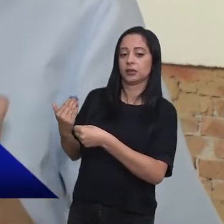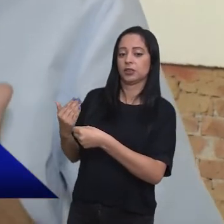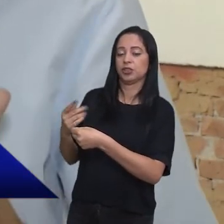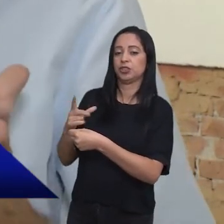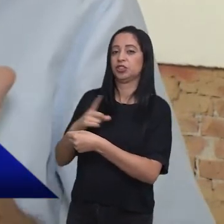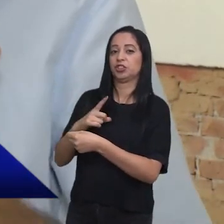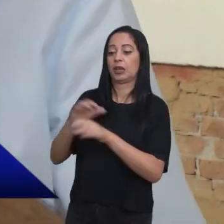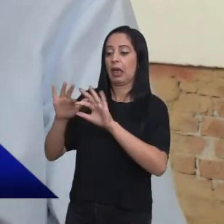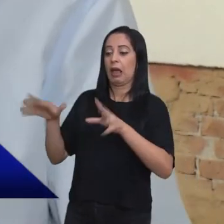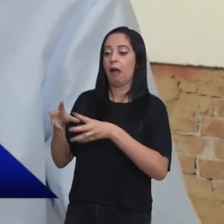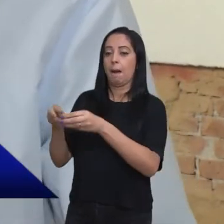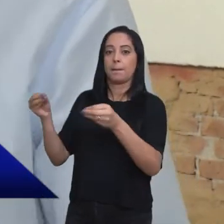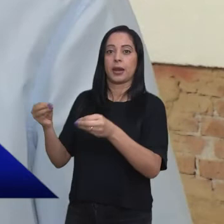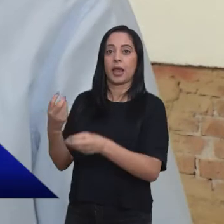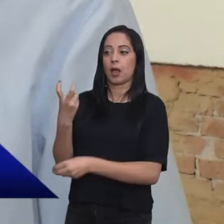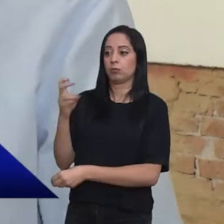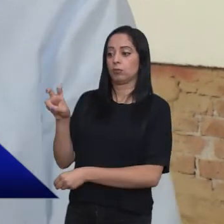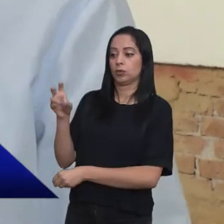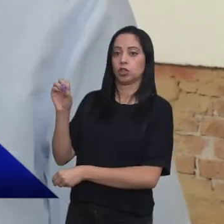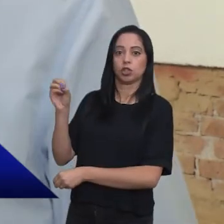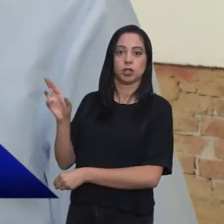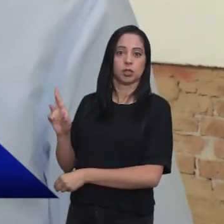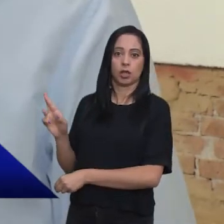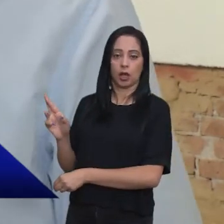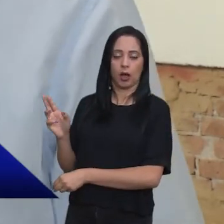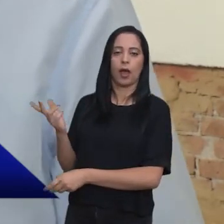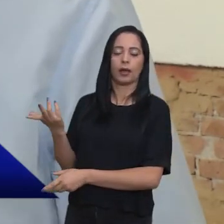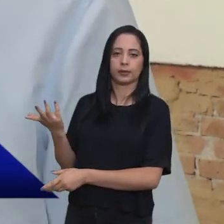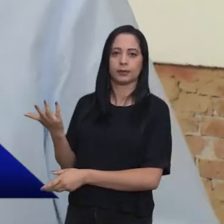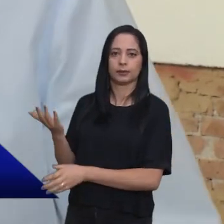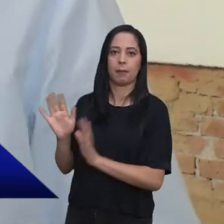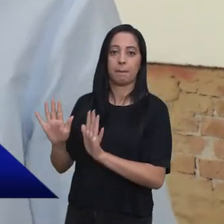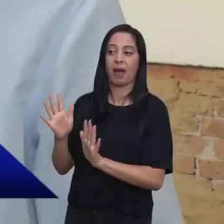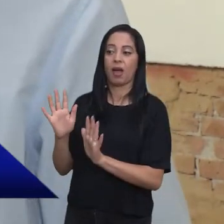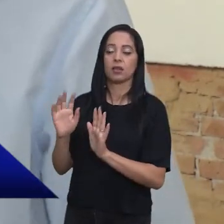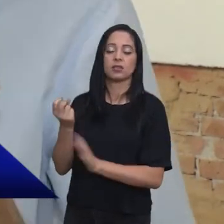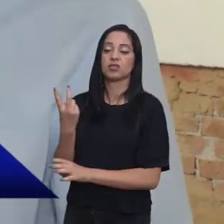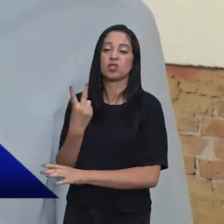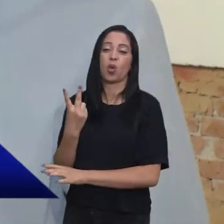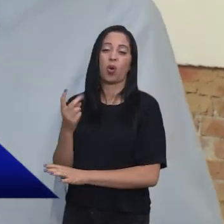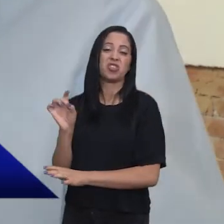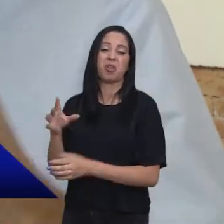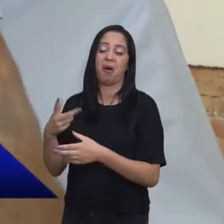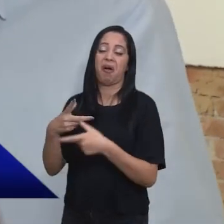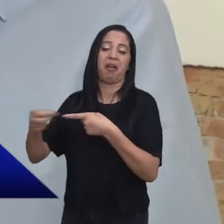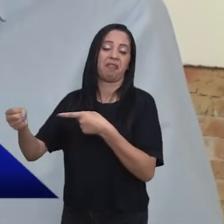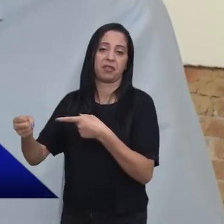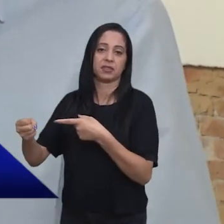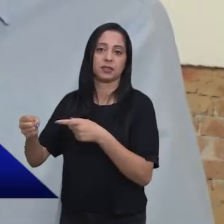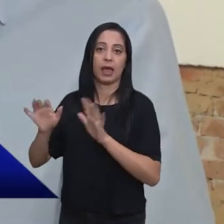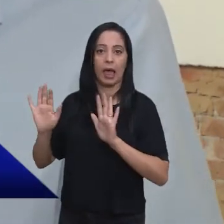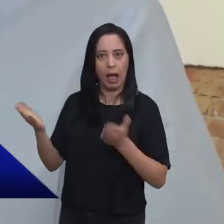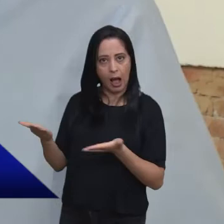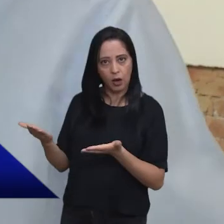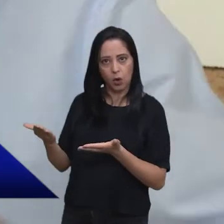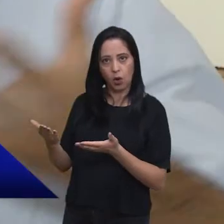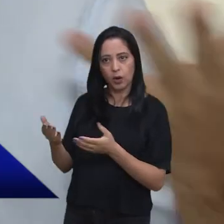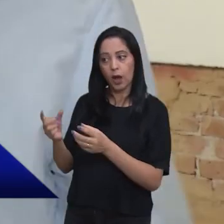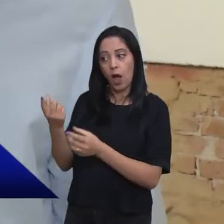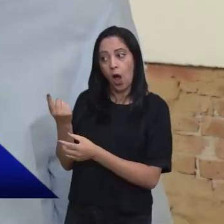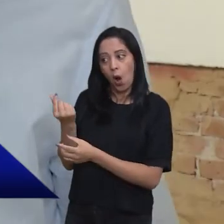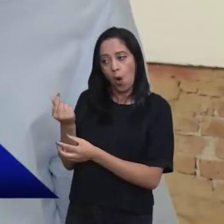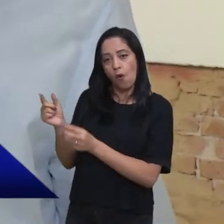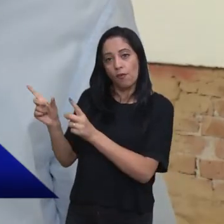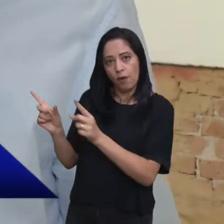com prêmios de 50, mas só dois proponentes que iriam ganhar esse prêmio. Então, o valor é menor para